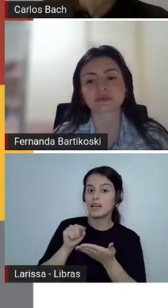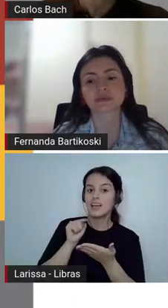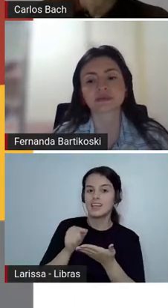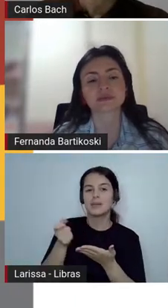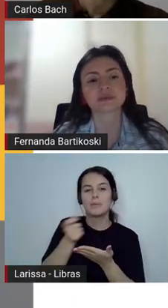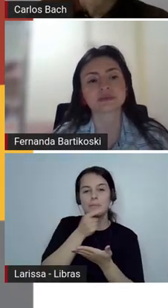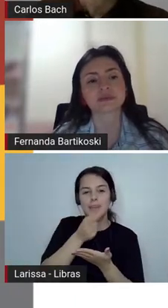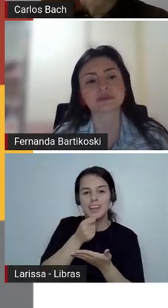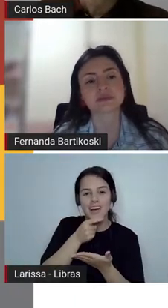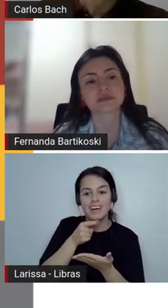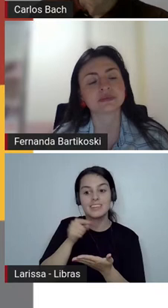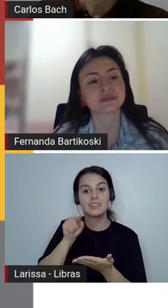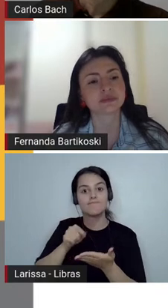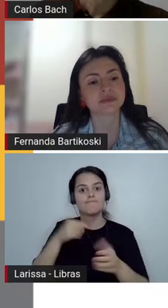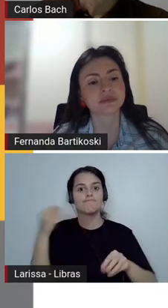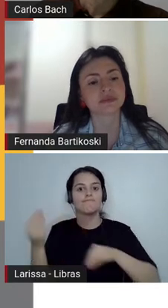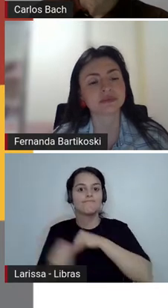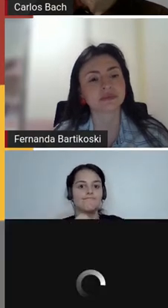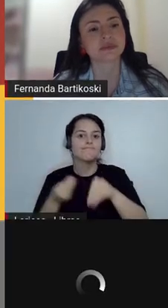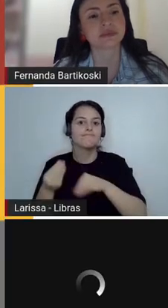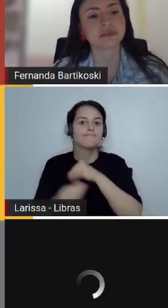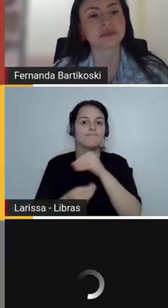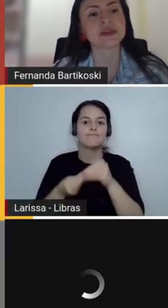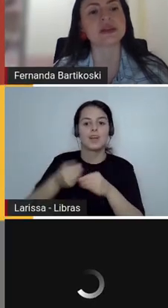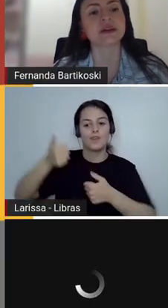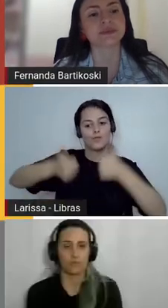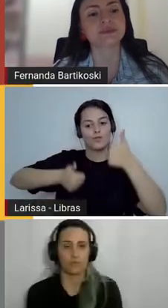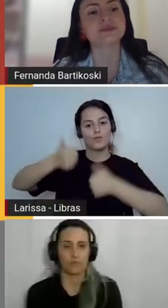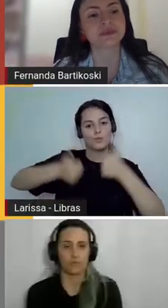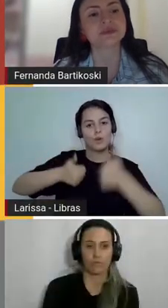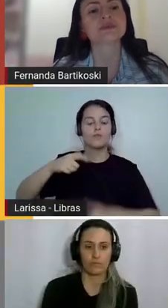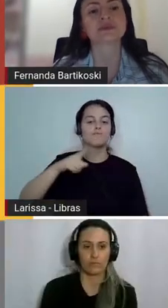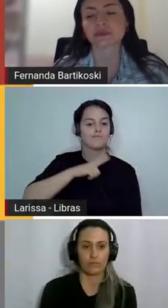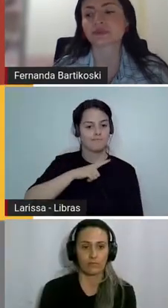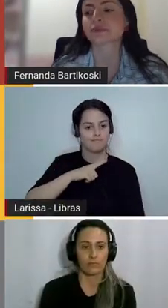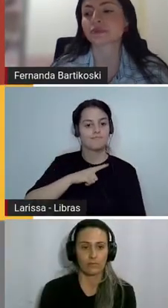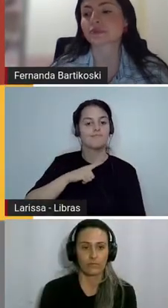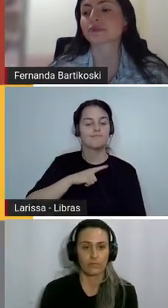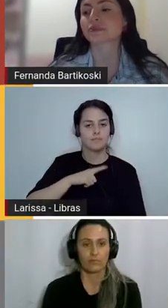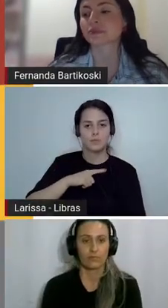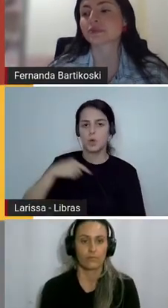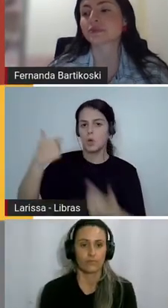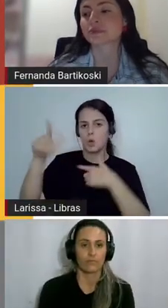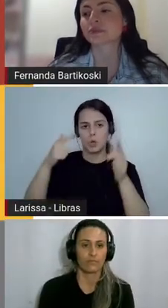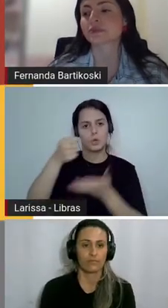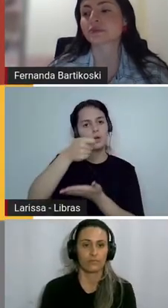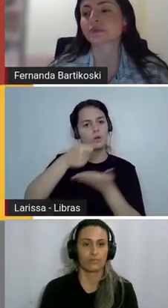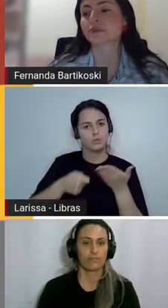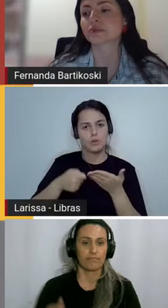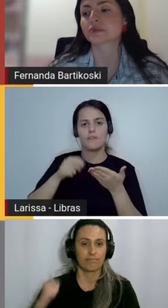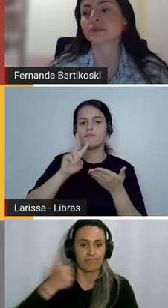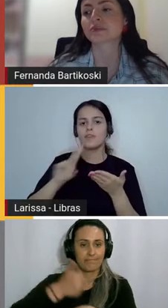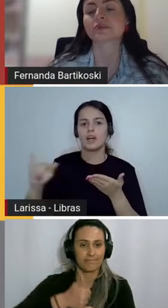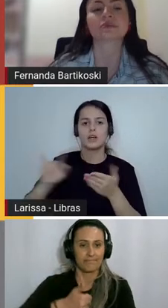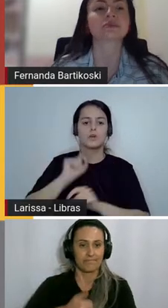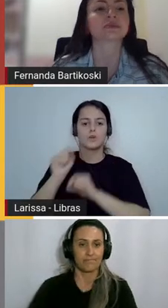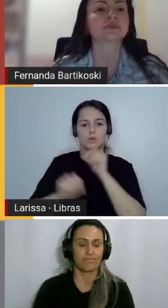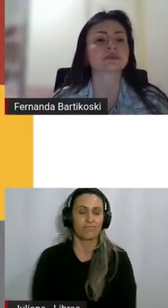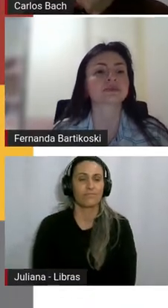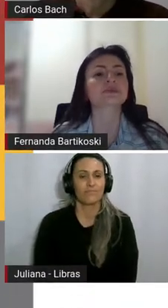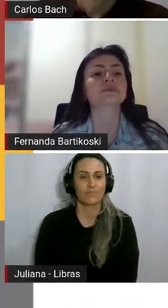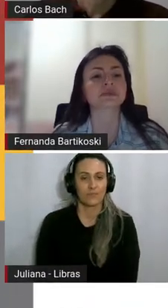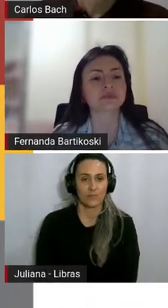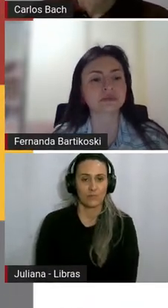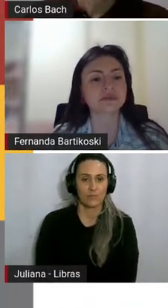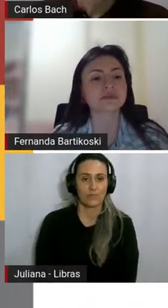do... da ideia do futebol, né? Sim. E tem outros que vão ficar bem datadas, que vão falar, por exemplo, da Copa do